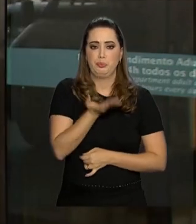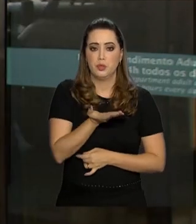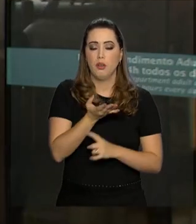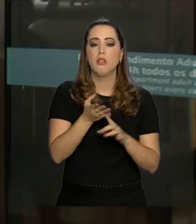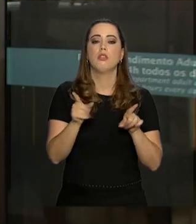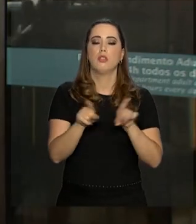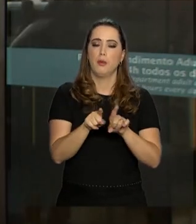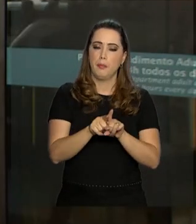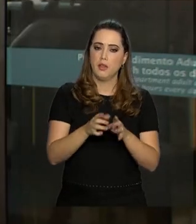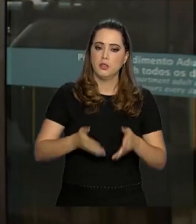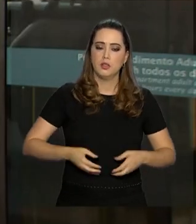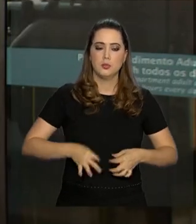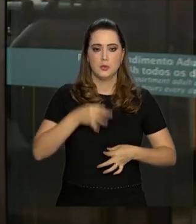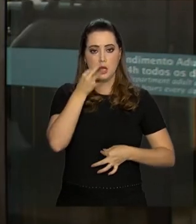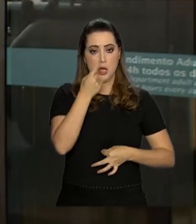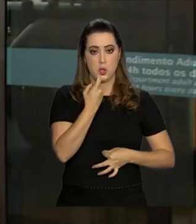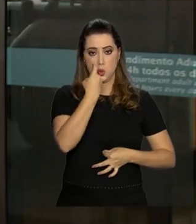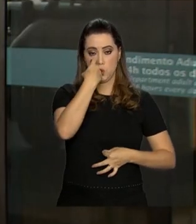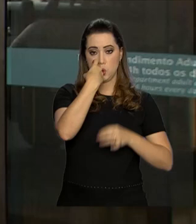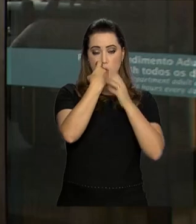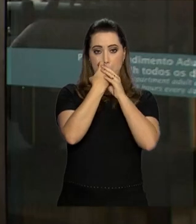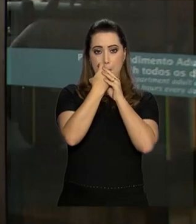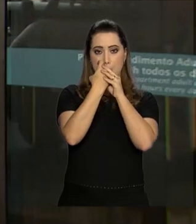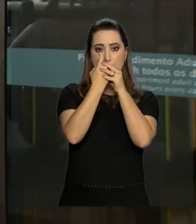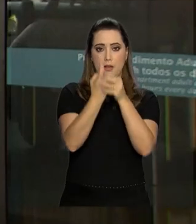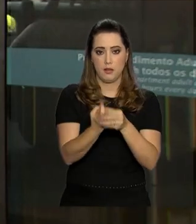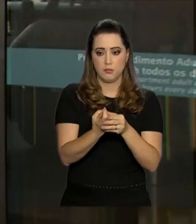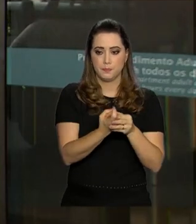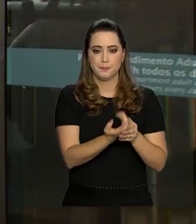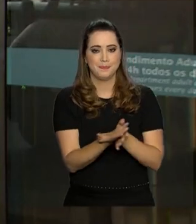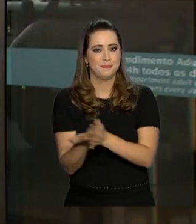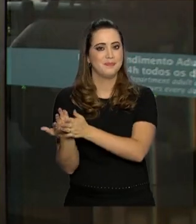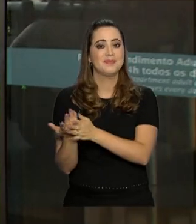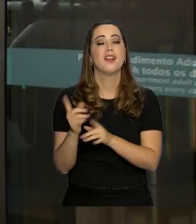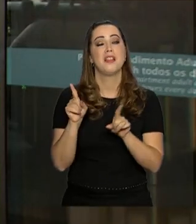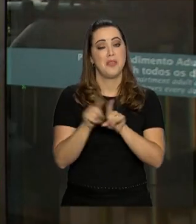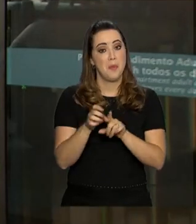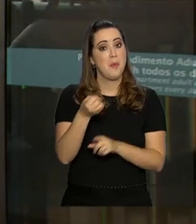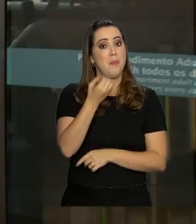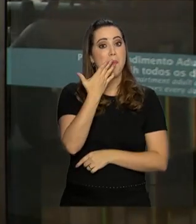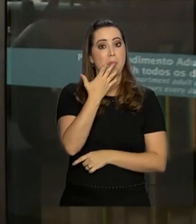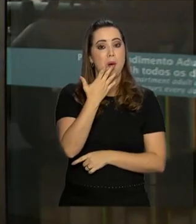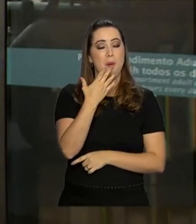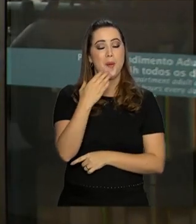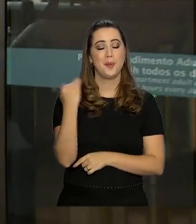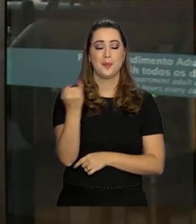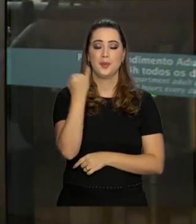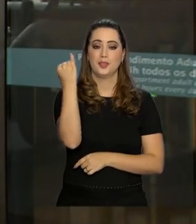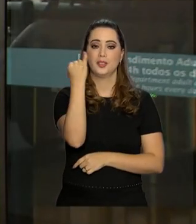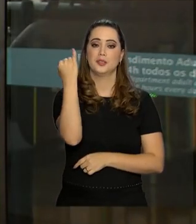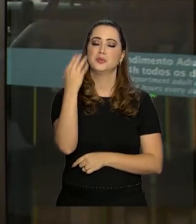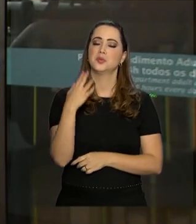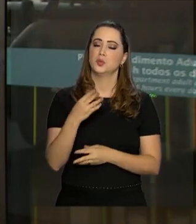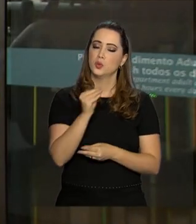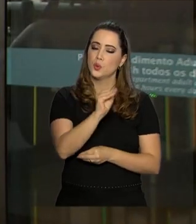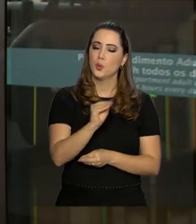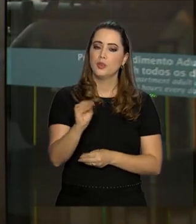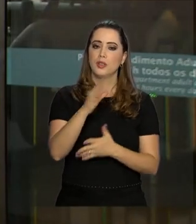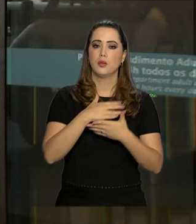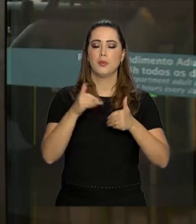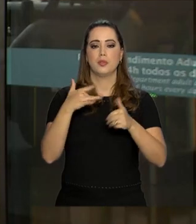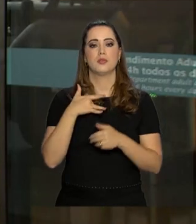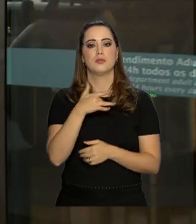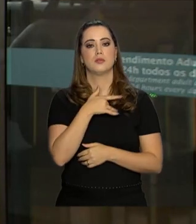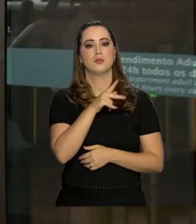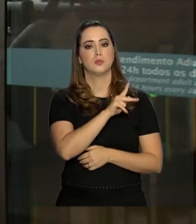retirada Essa é mais uma boa notícia, esse é mais um bom sinal de recuperação do Presidente da República